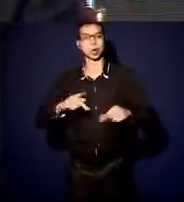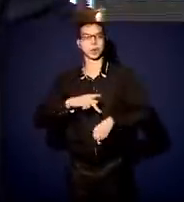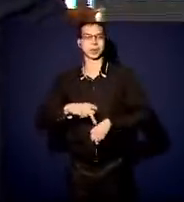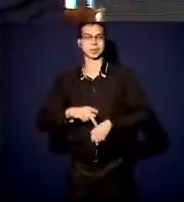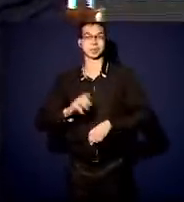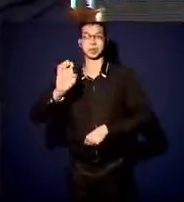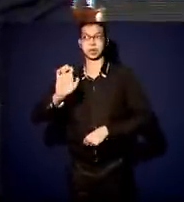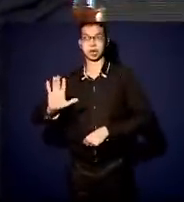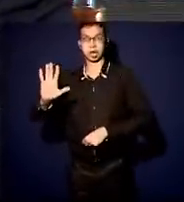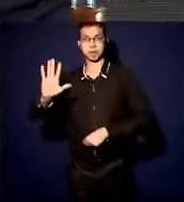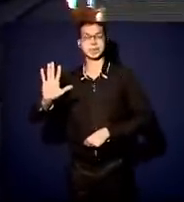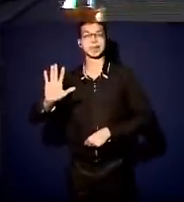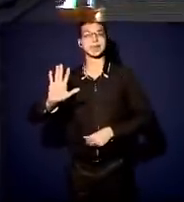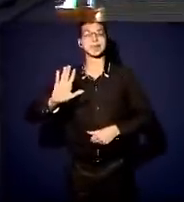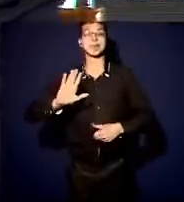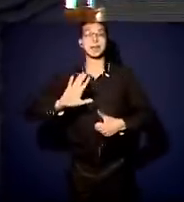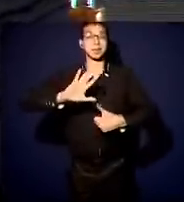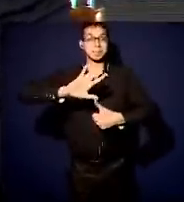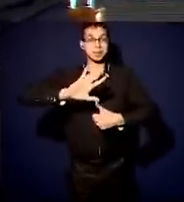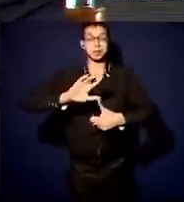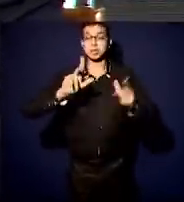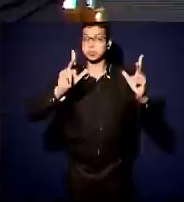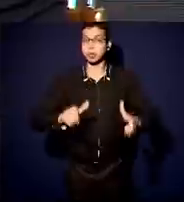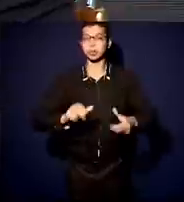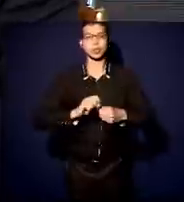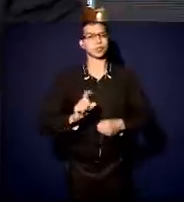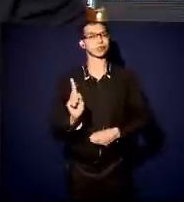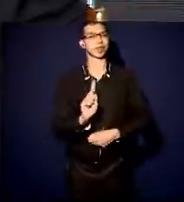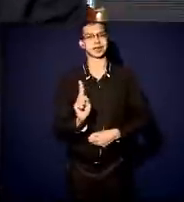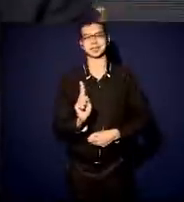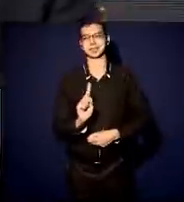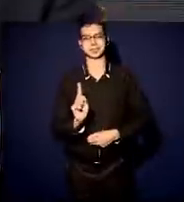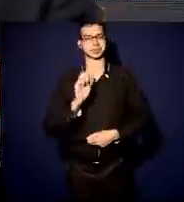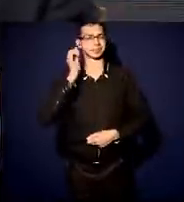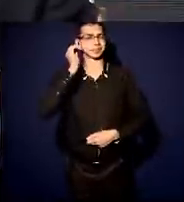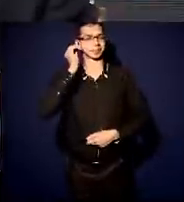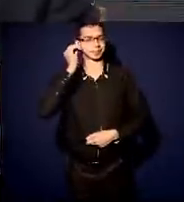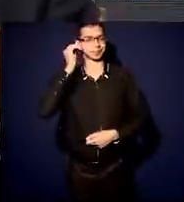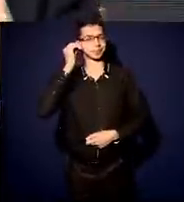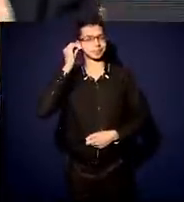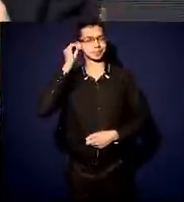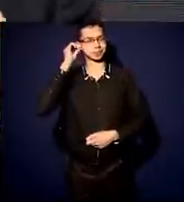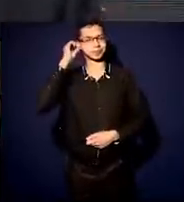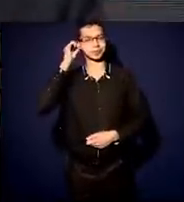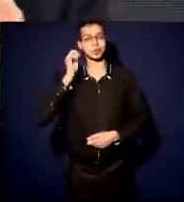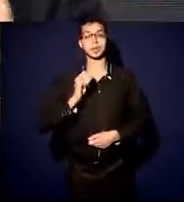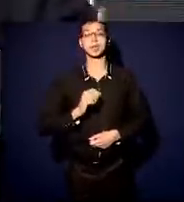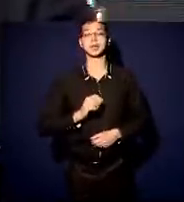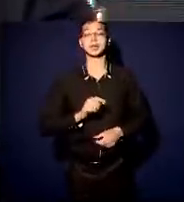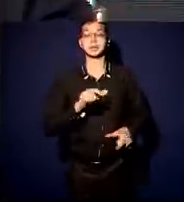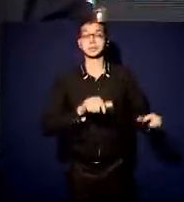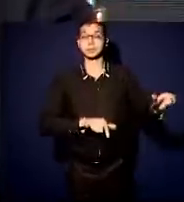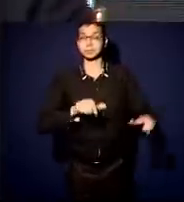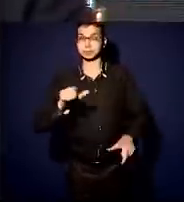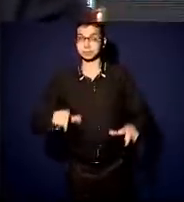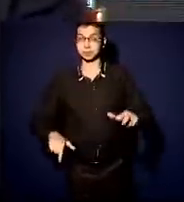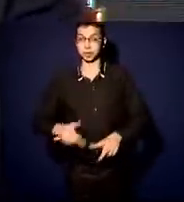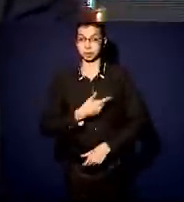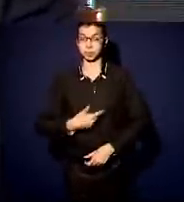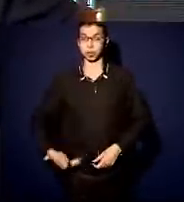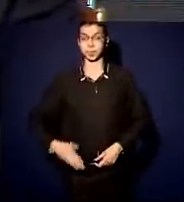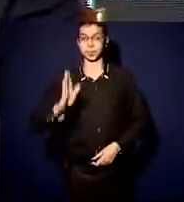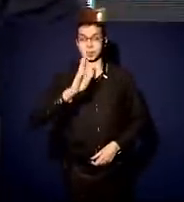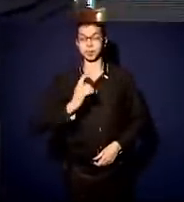América do Norte. Geralmente, os homens públicos no Brasil se elegem apenas pensando nos seus quatro anos. Talvez